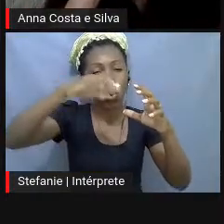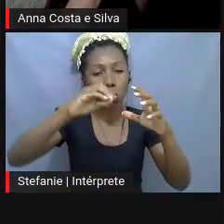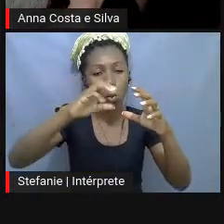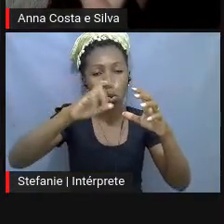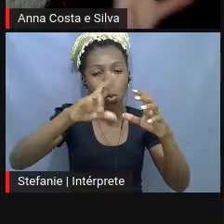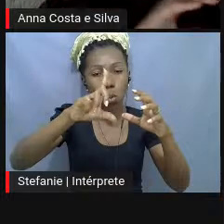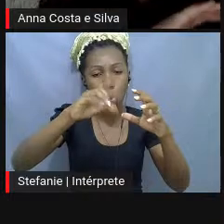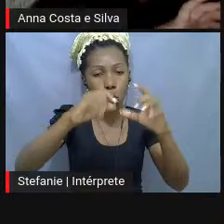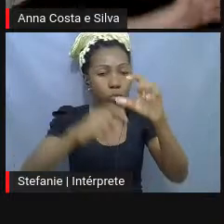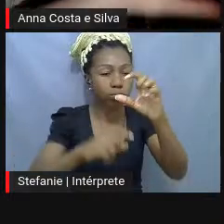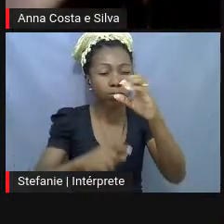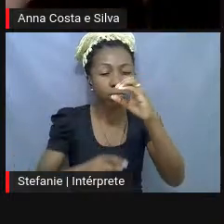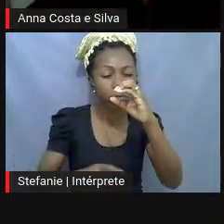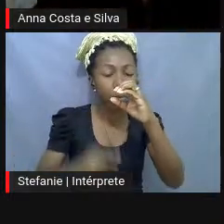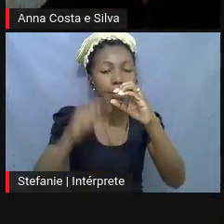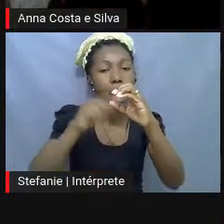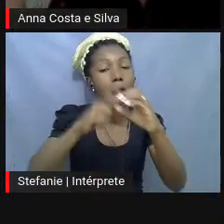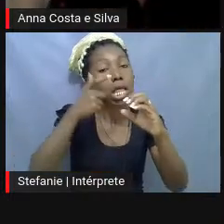porque é uma experiência